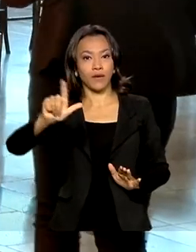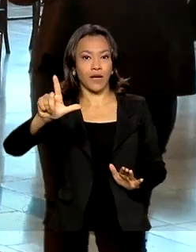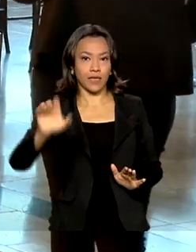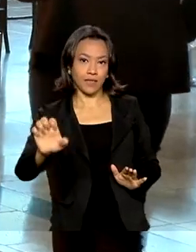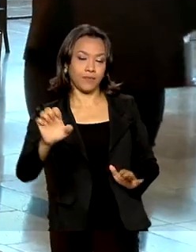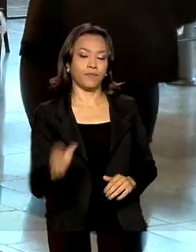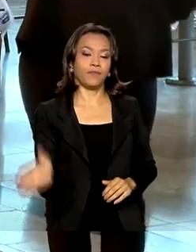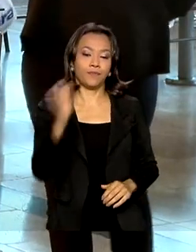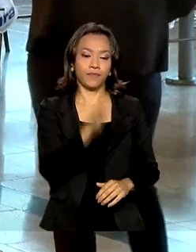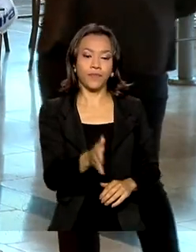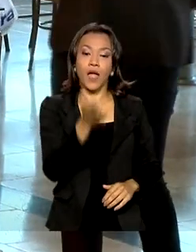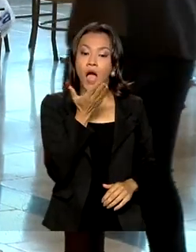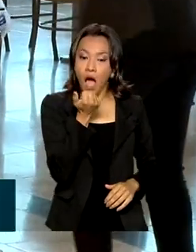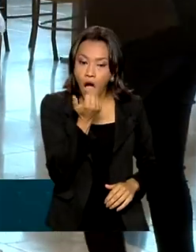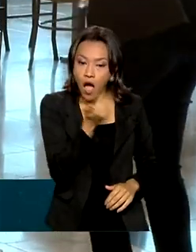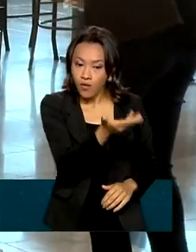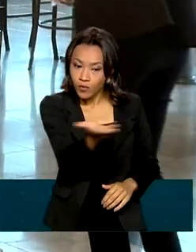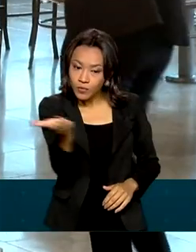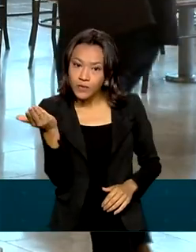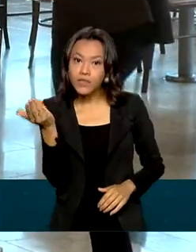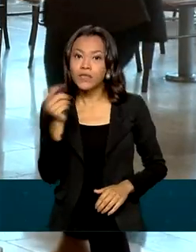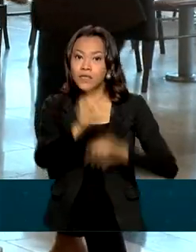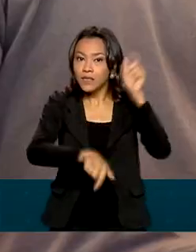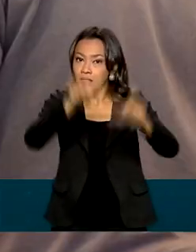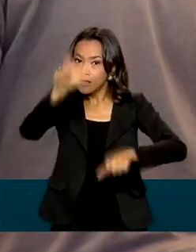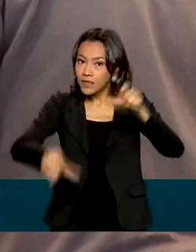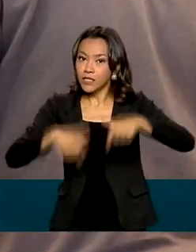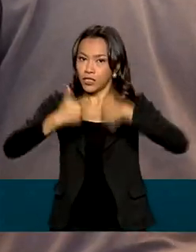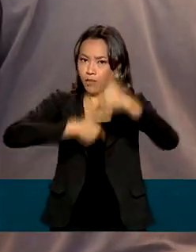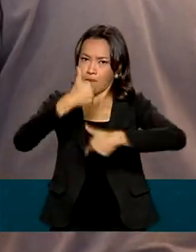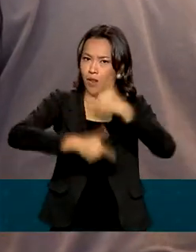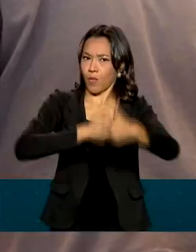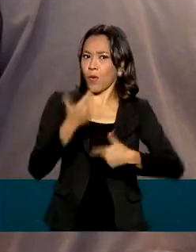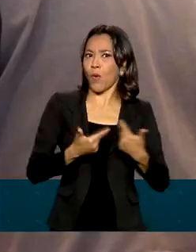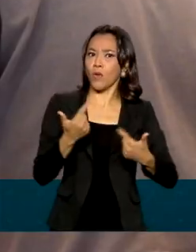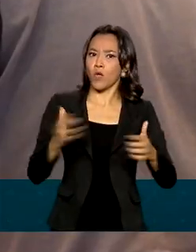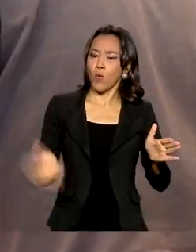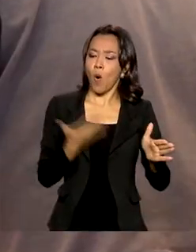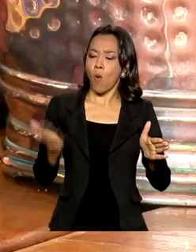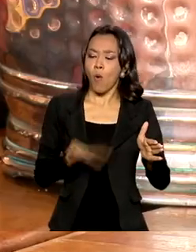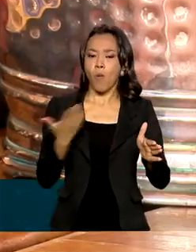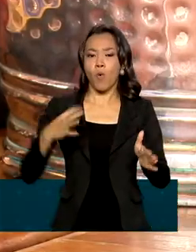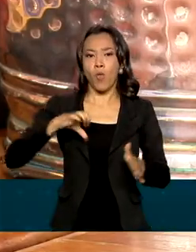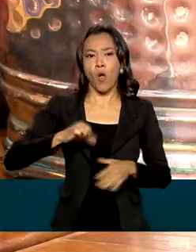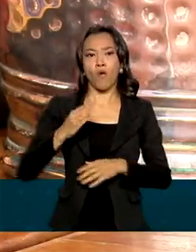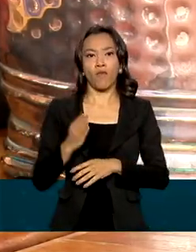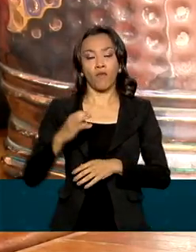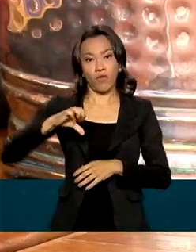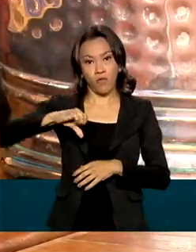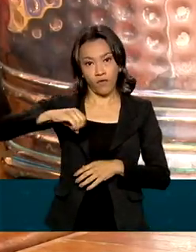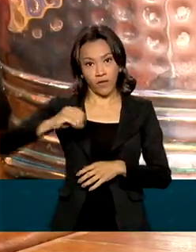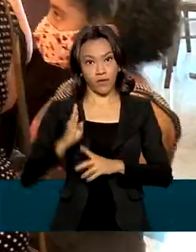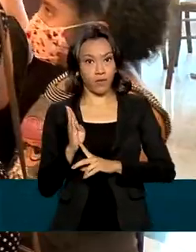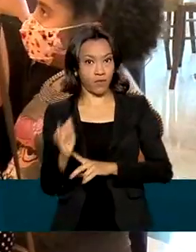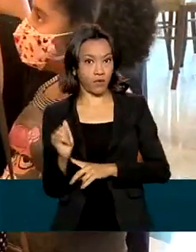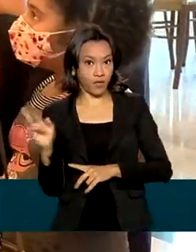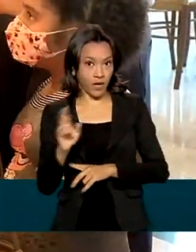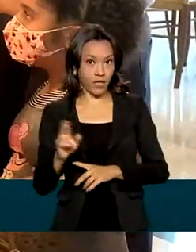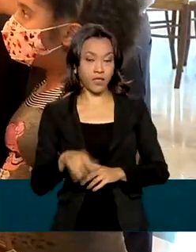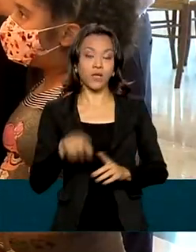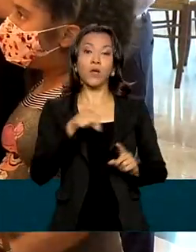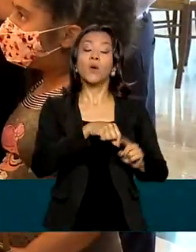alimentação de trabalhadores tem movimentado por ano R 90 bilhões. Um decreto do governo federal